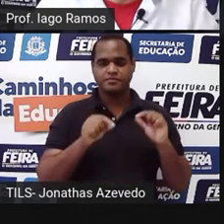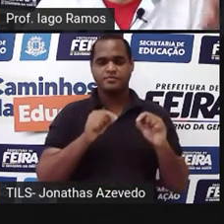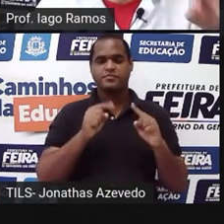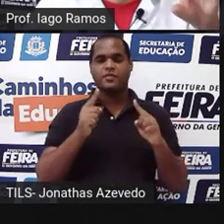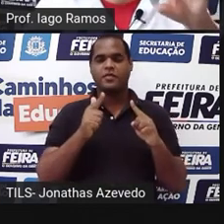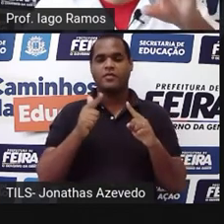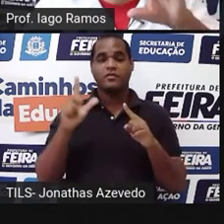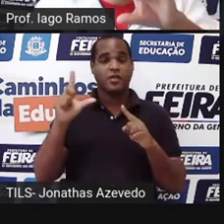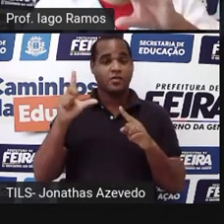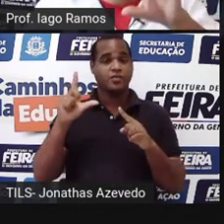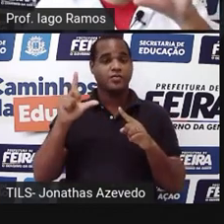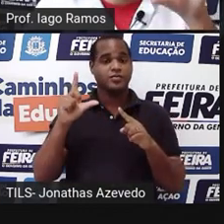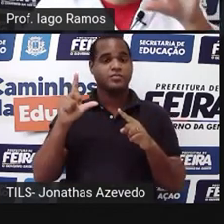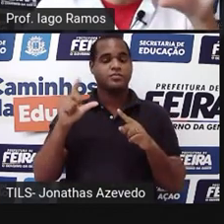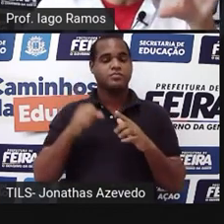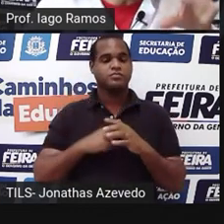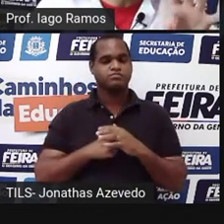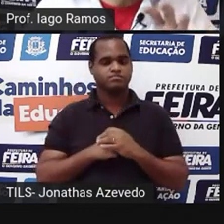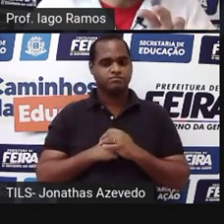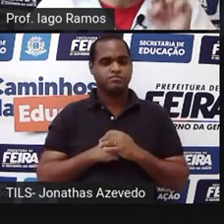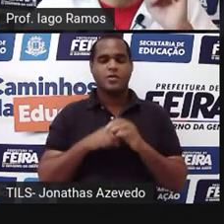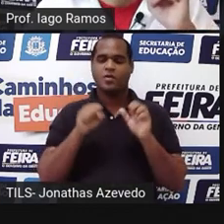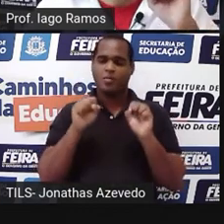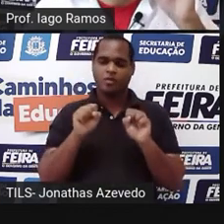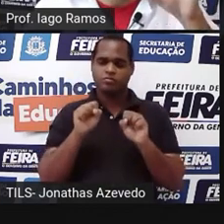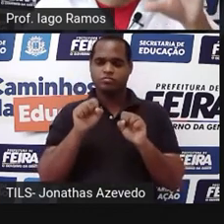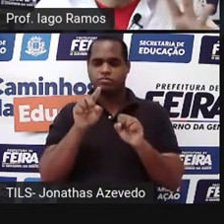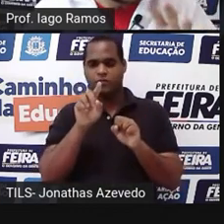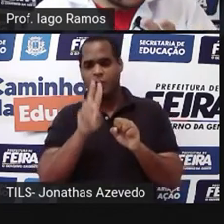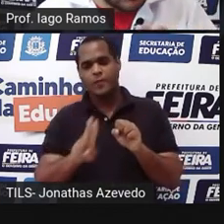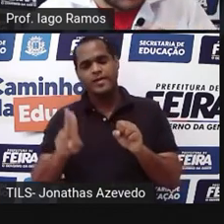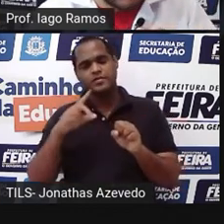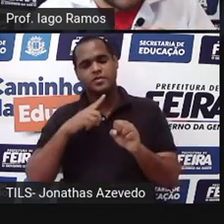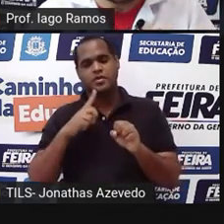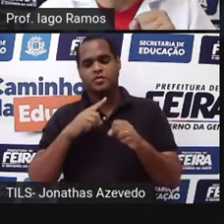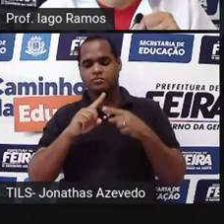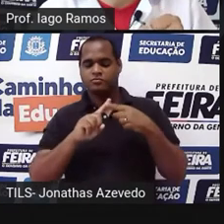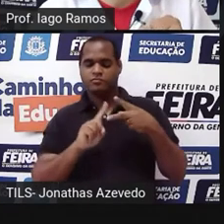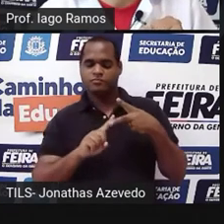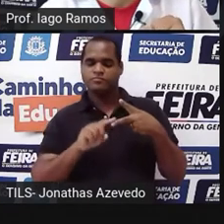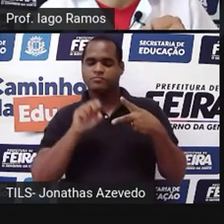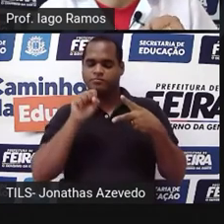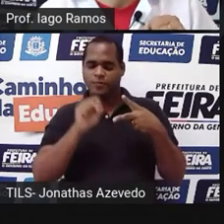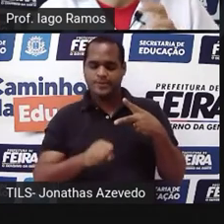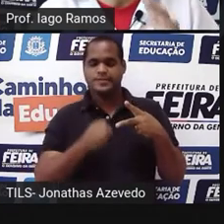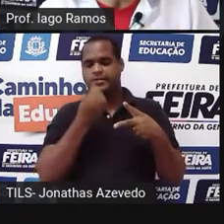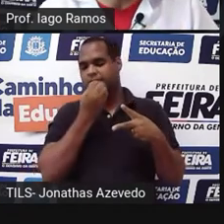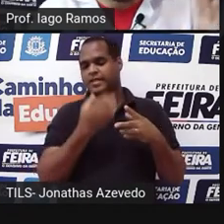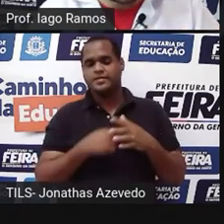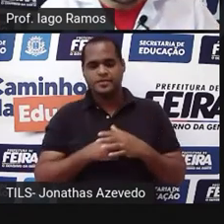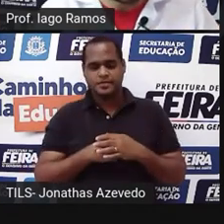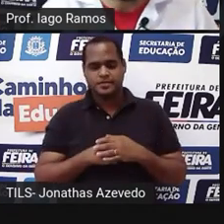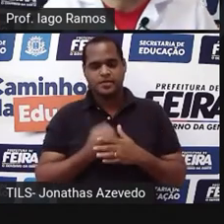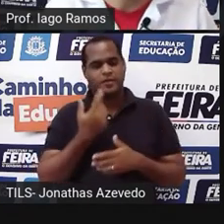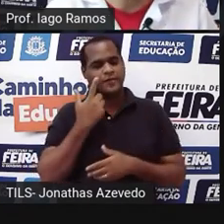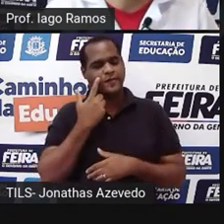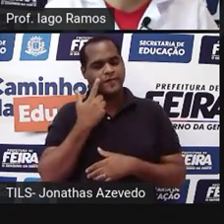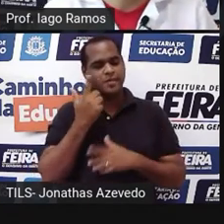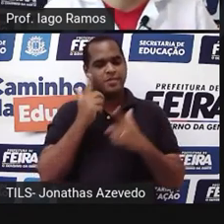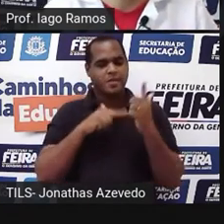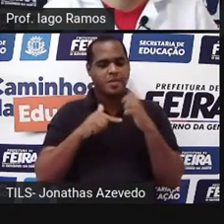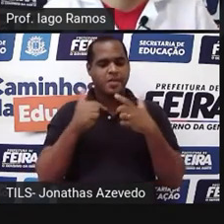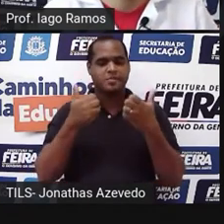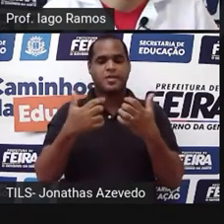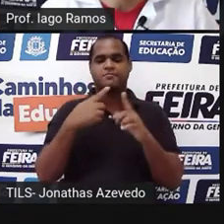além, eu posso usar essas duas condições para ver se os triângulos são